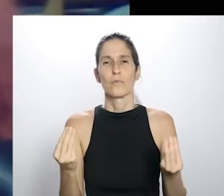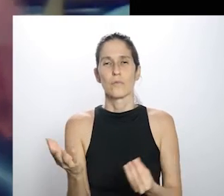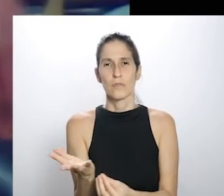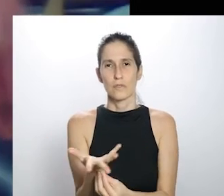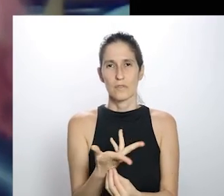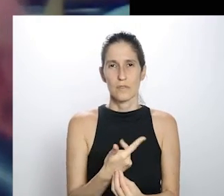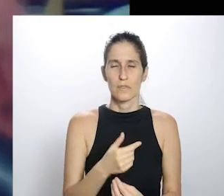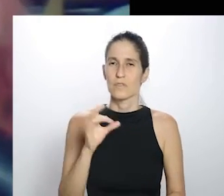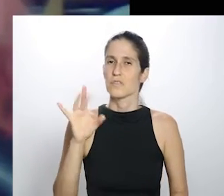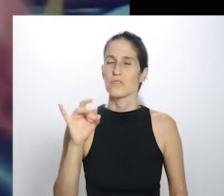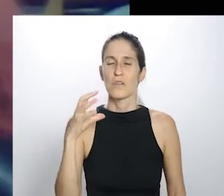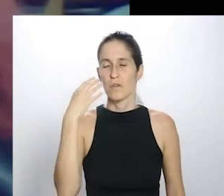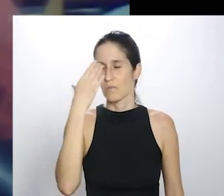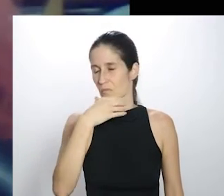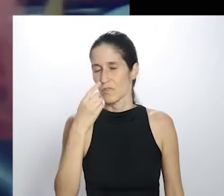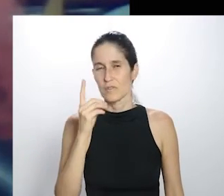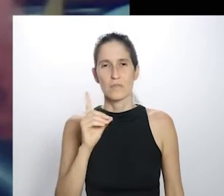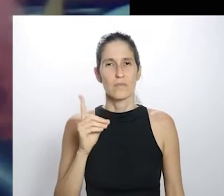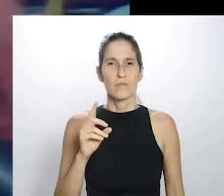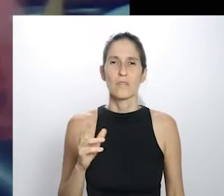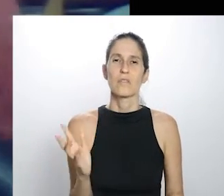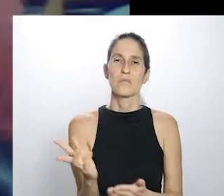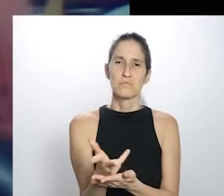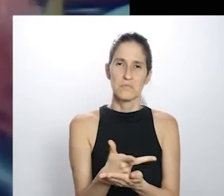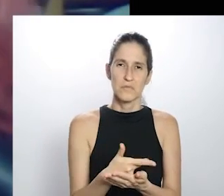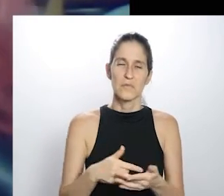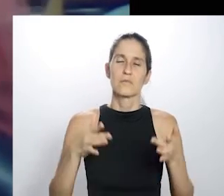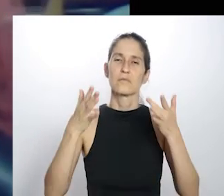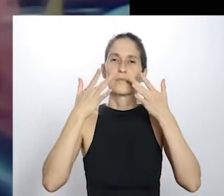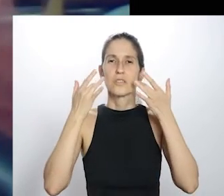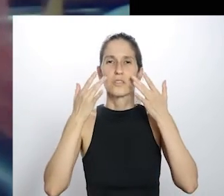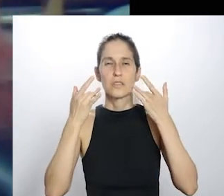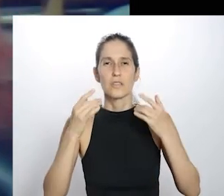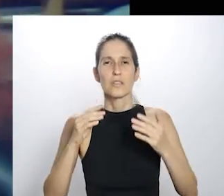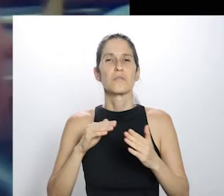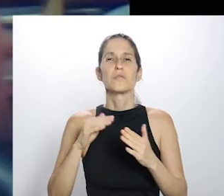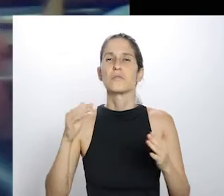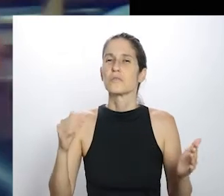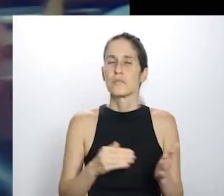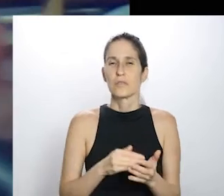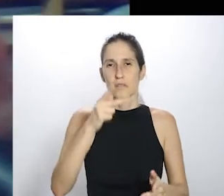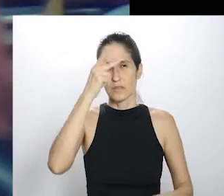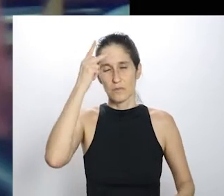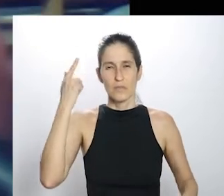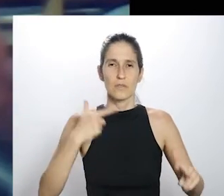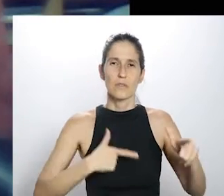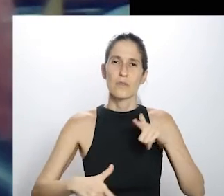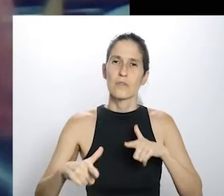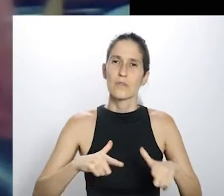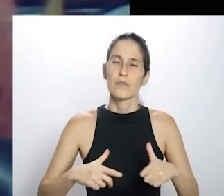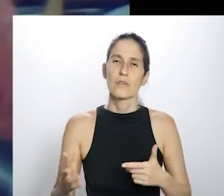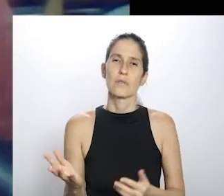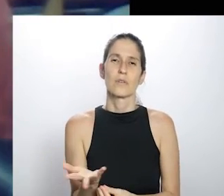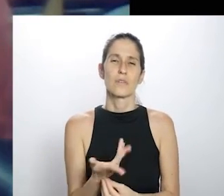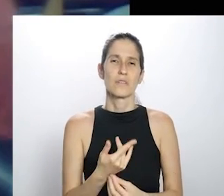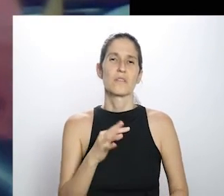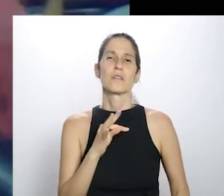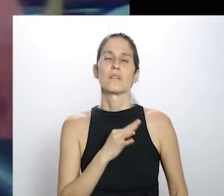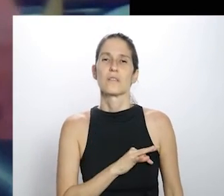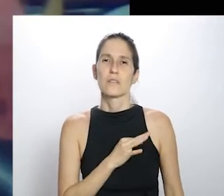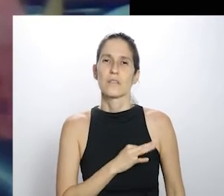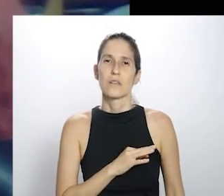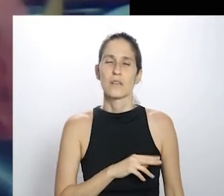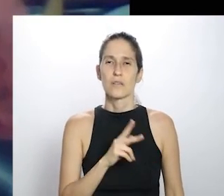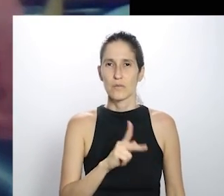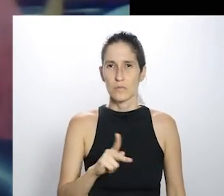A a Z, não só músicos, artistas visuais, gente do teatro, mas toda a cadeia produtiva, da